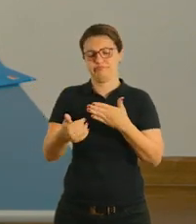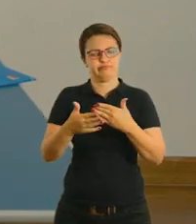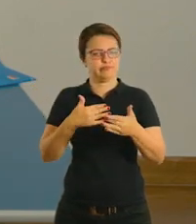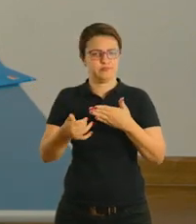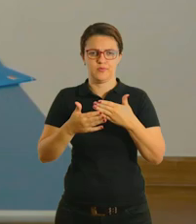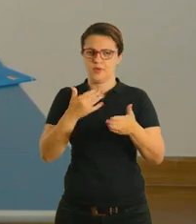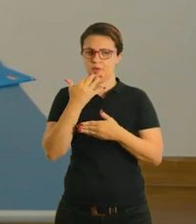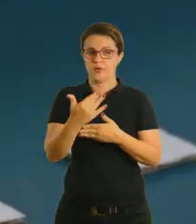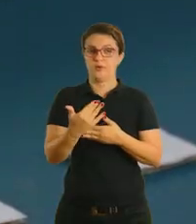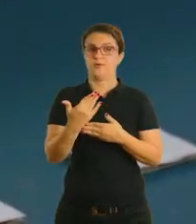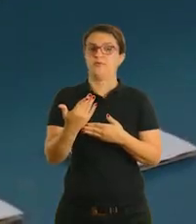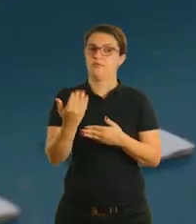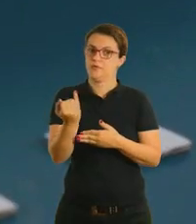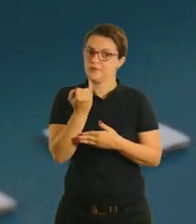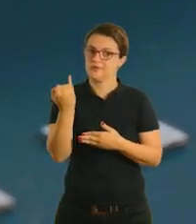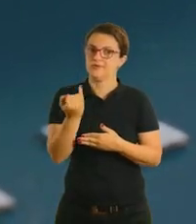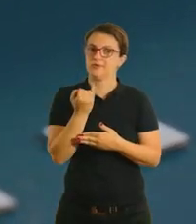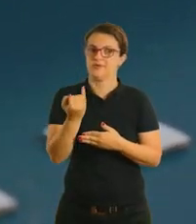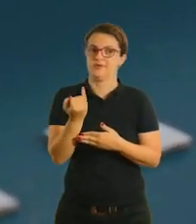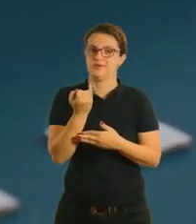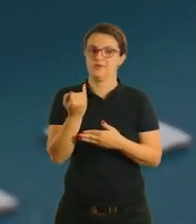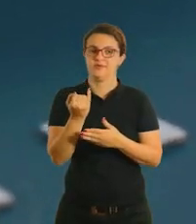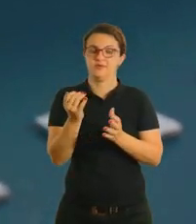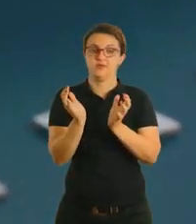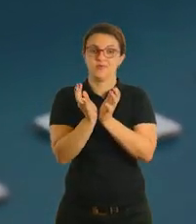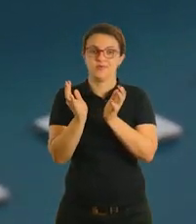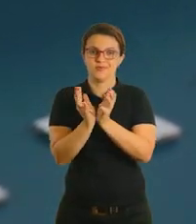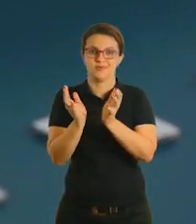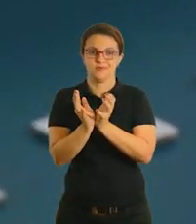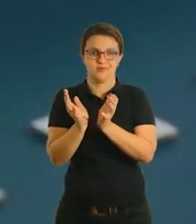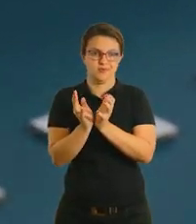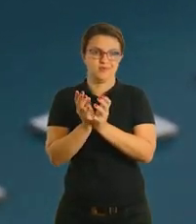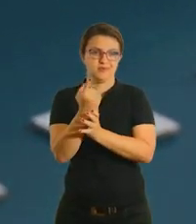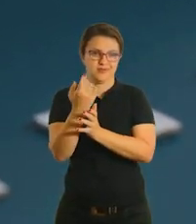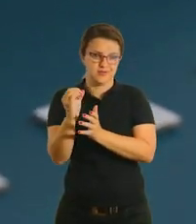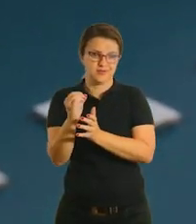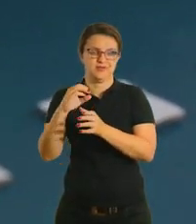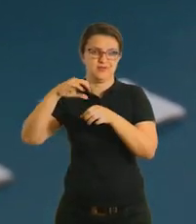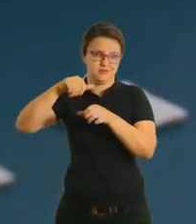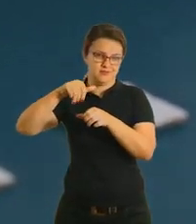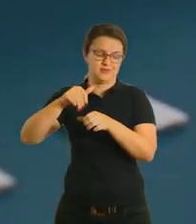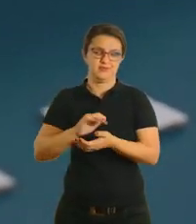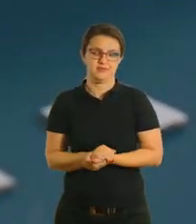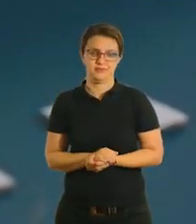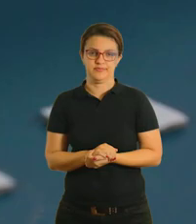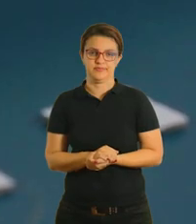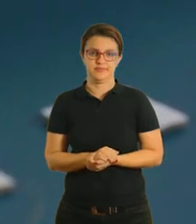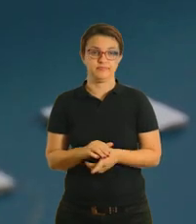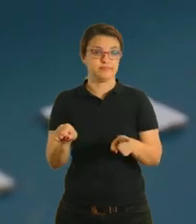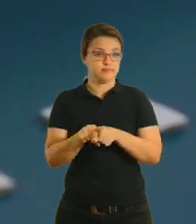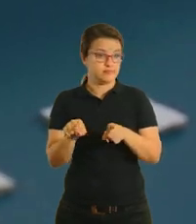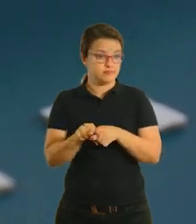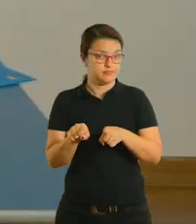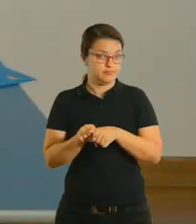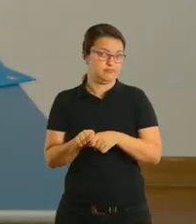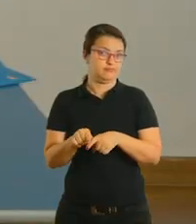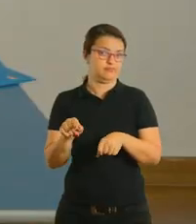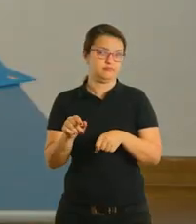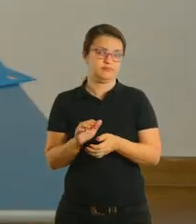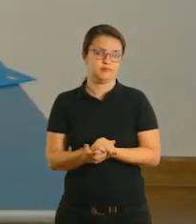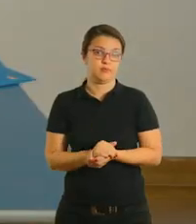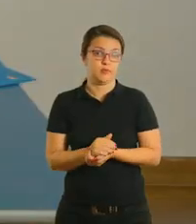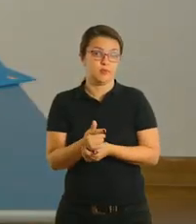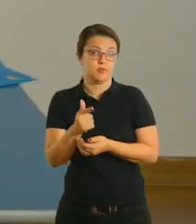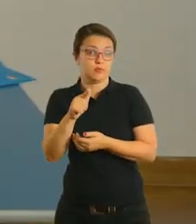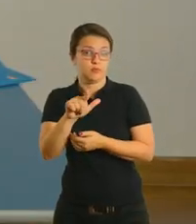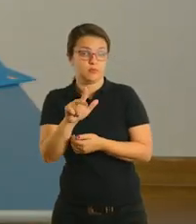podem ser de cores diferentes, não importa. O que importa é a quantidade. Você vai pegar dez tampinhas. Ou, também, tem